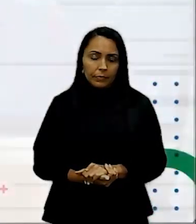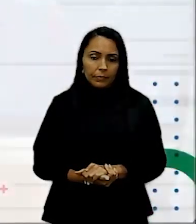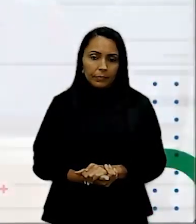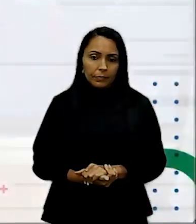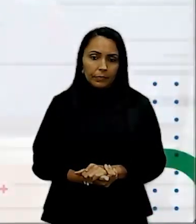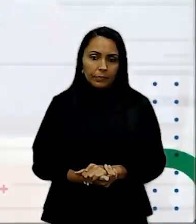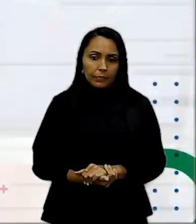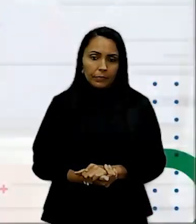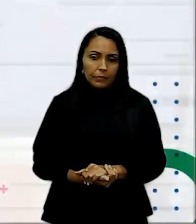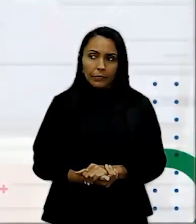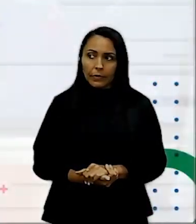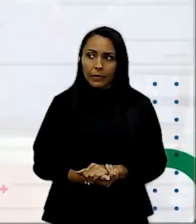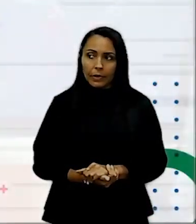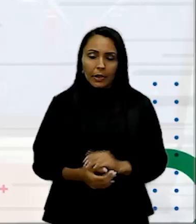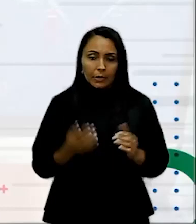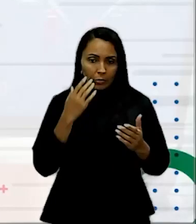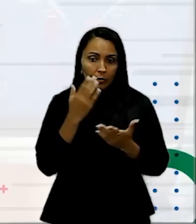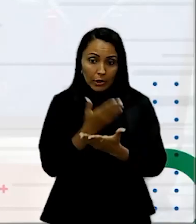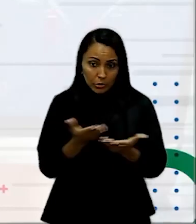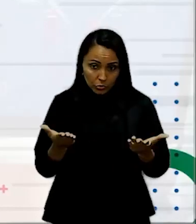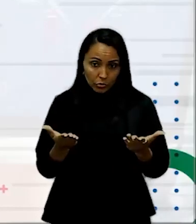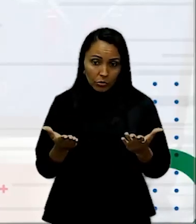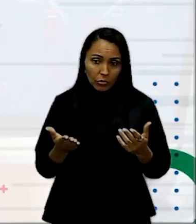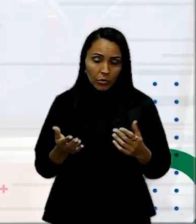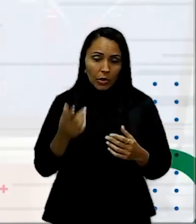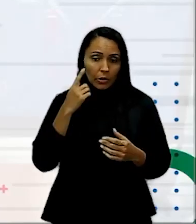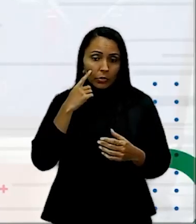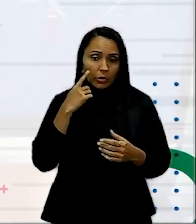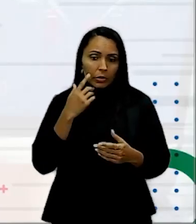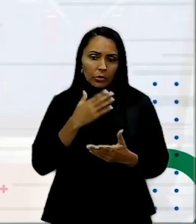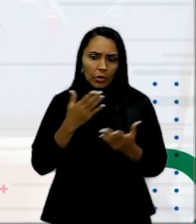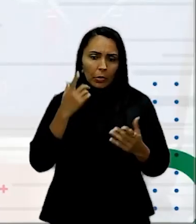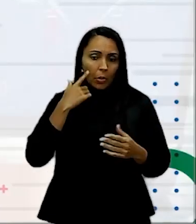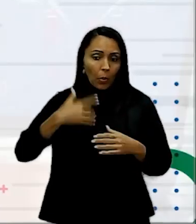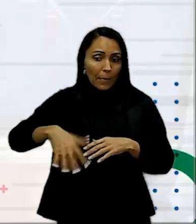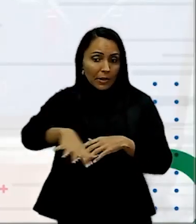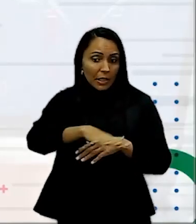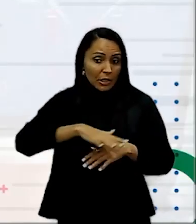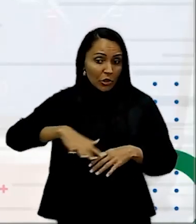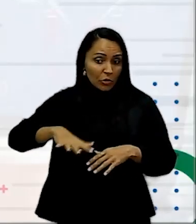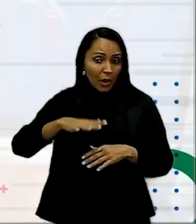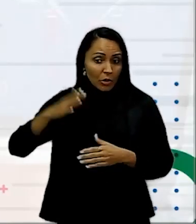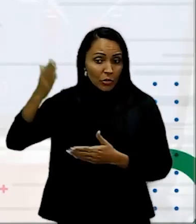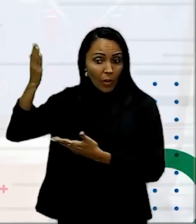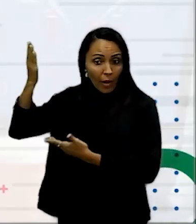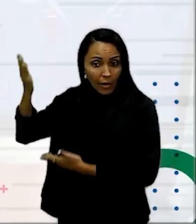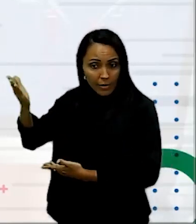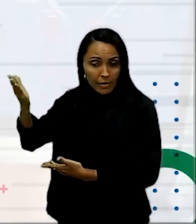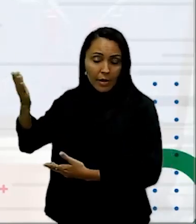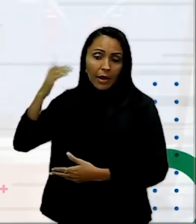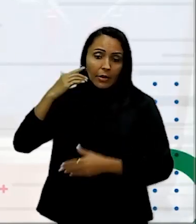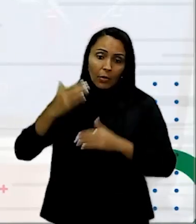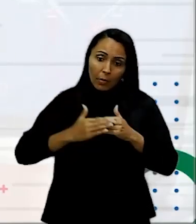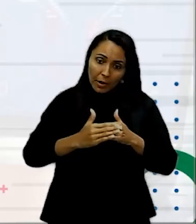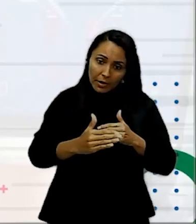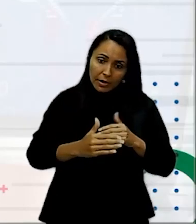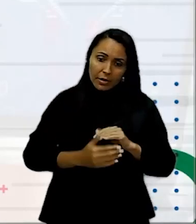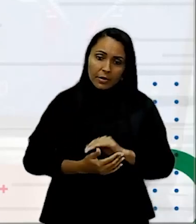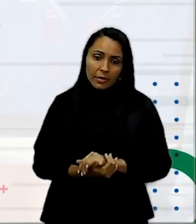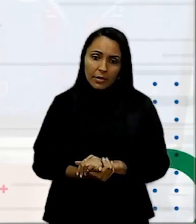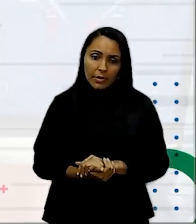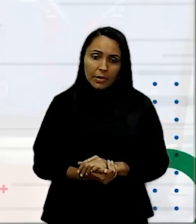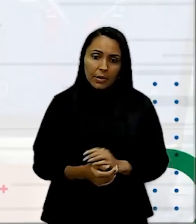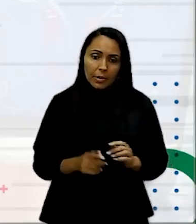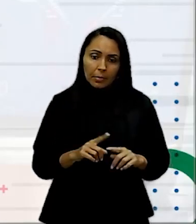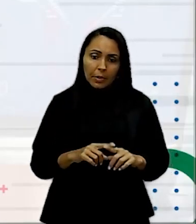Não é isso? Tem aqui as aspas E como elas estão ocupando esse espaço aqui Acaba que o meu texto só começa aqui Mas, quando eu